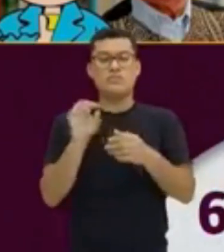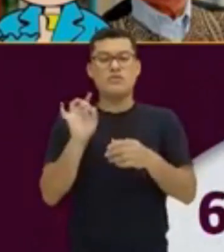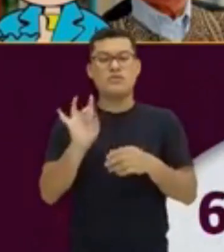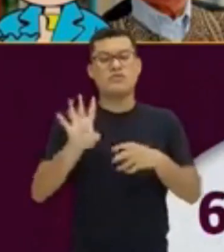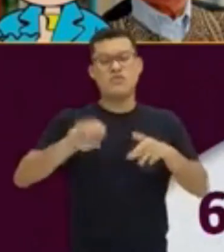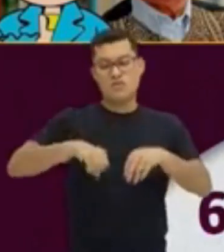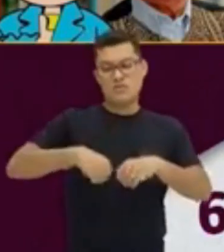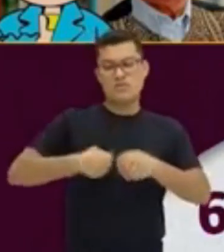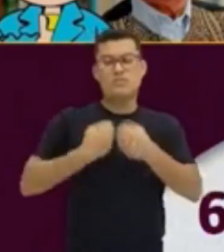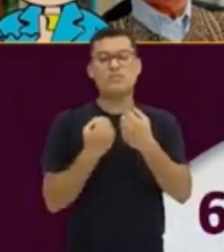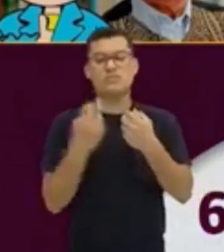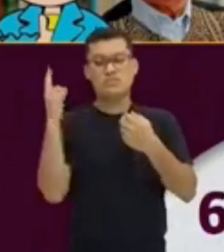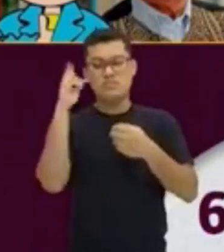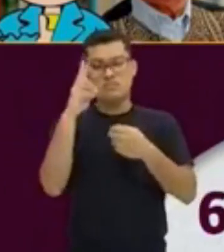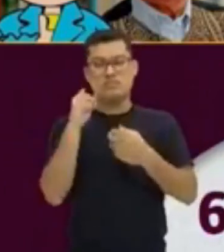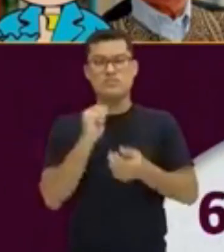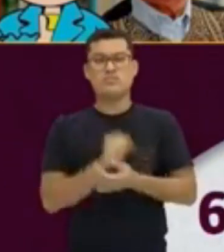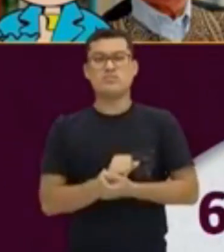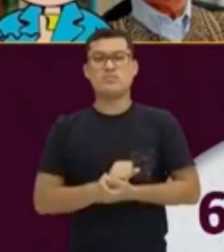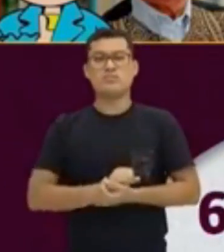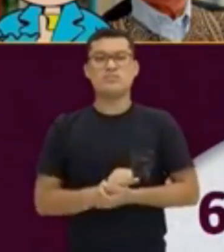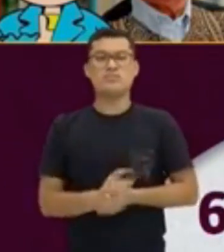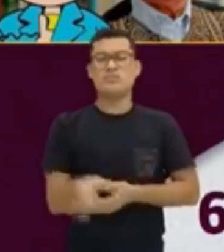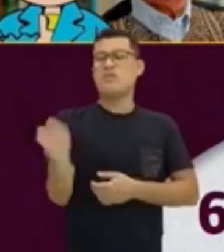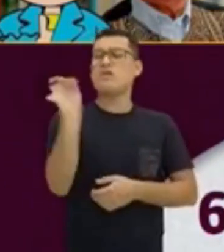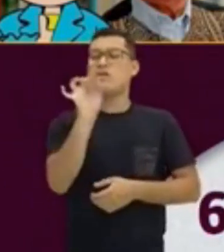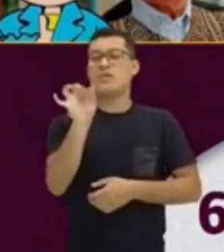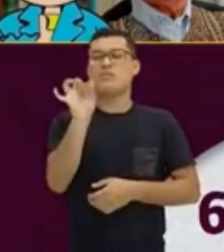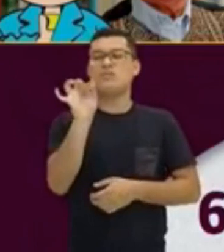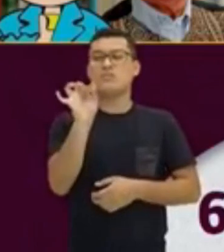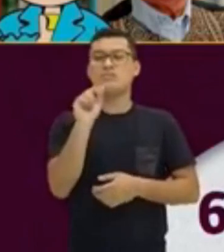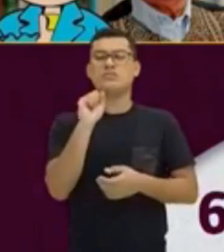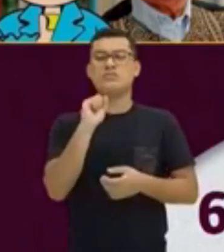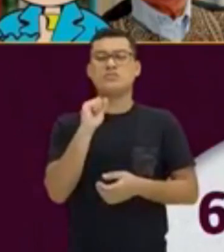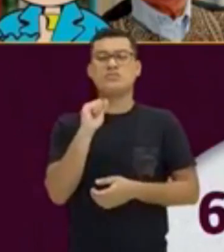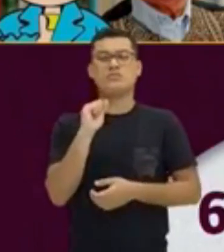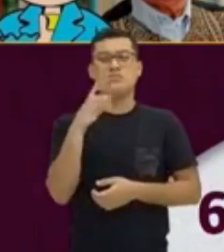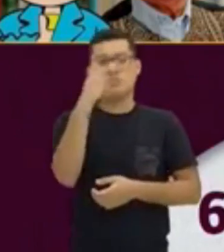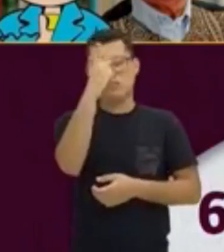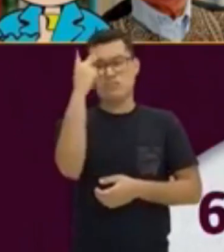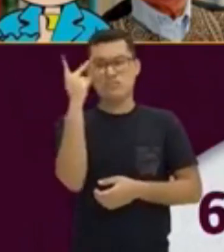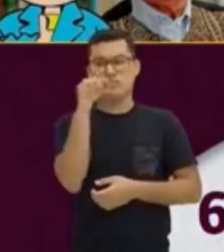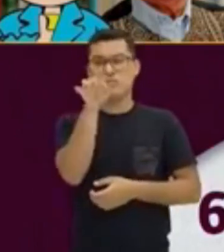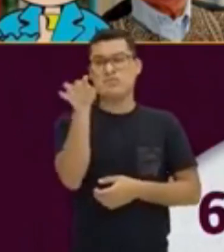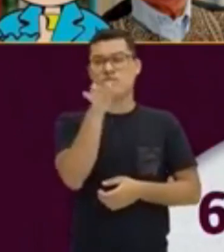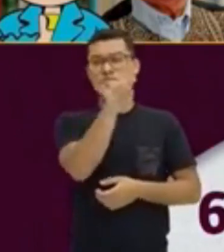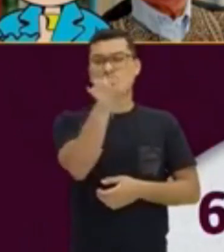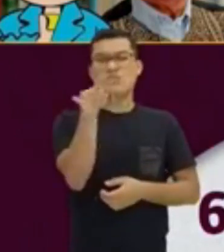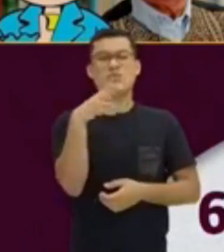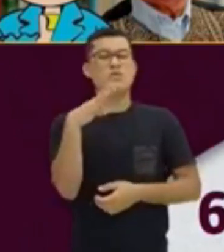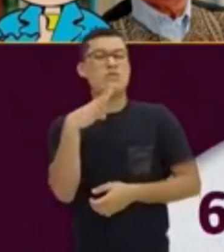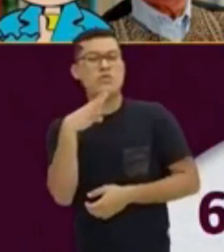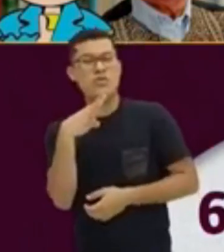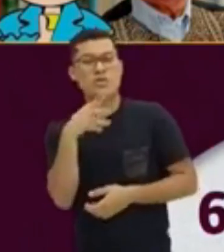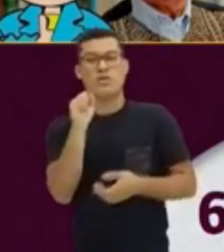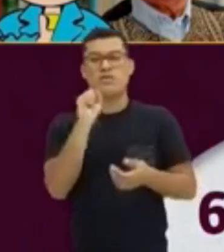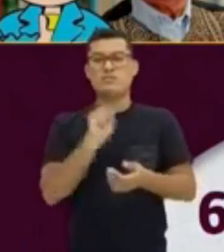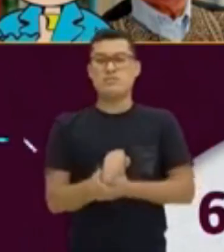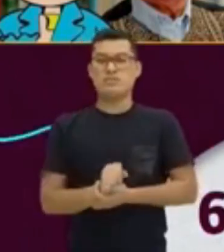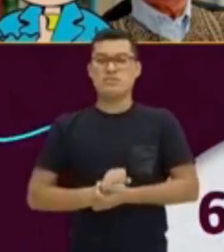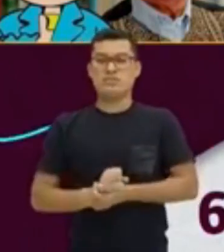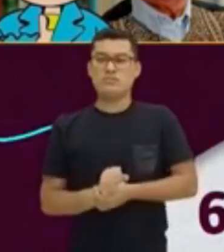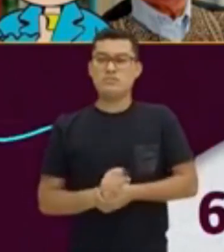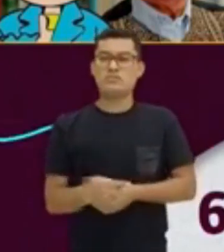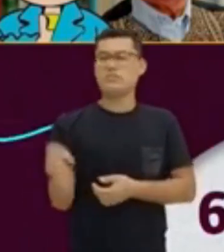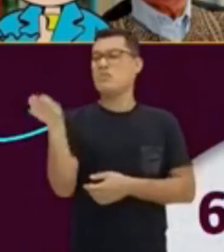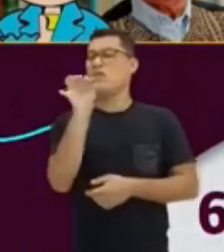Who is he? Quem é este personagem aqui? Vocês conhecem? Who is he?